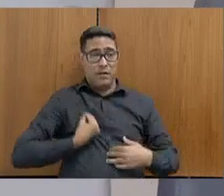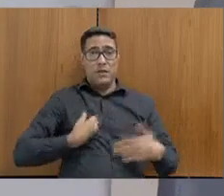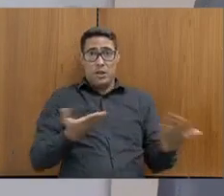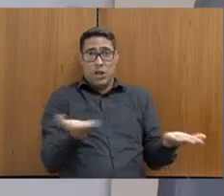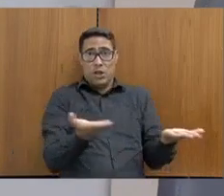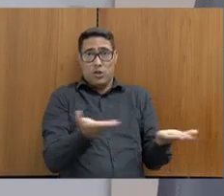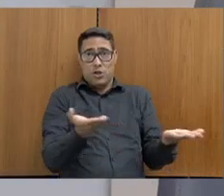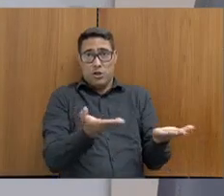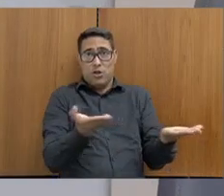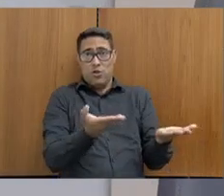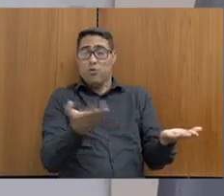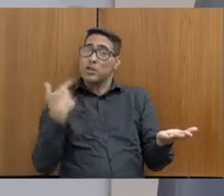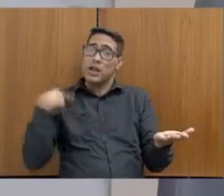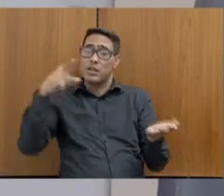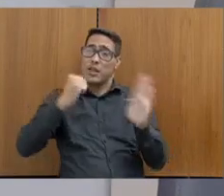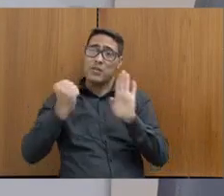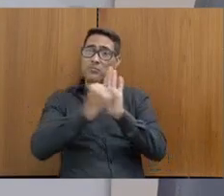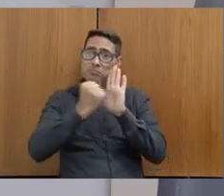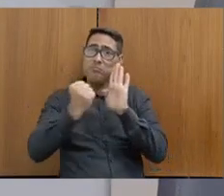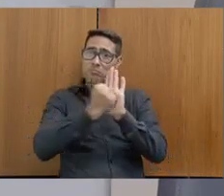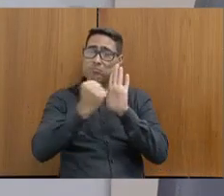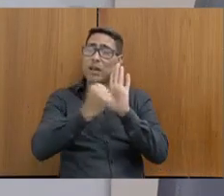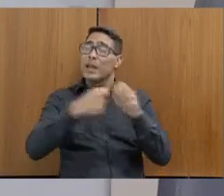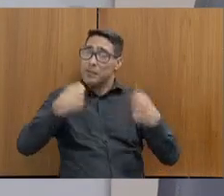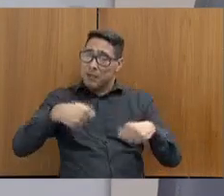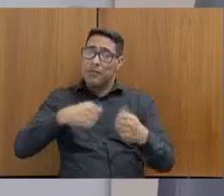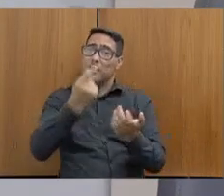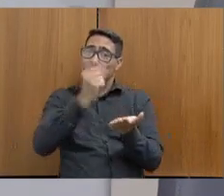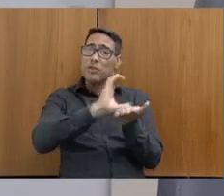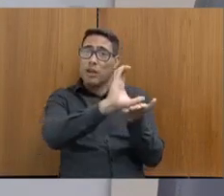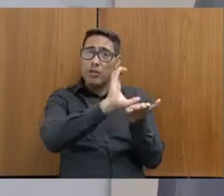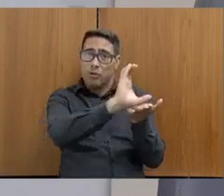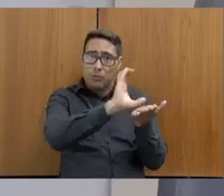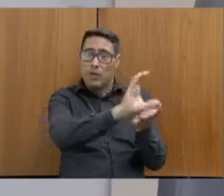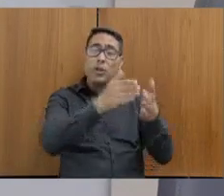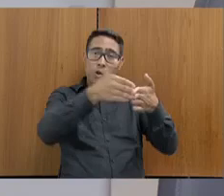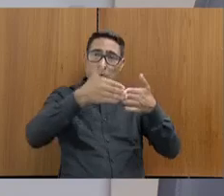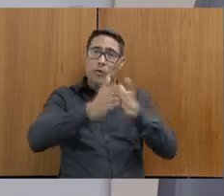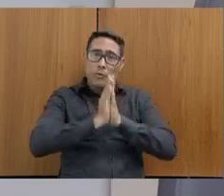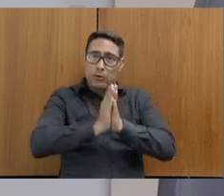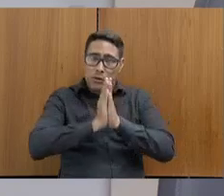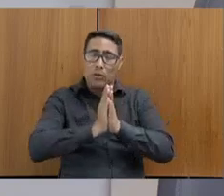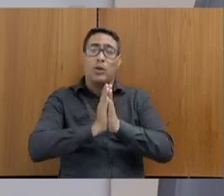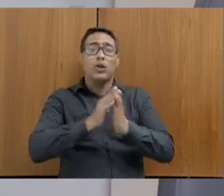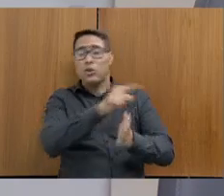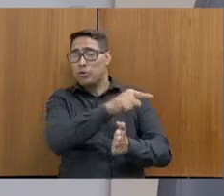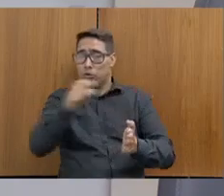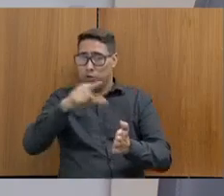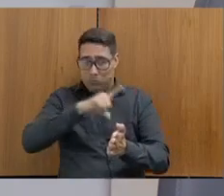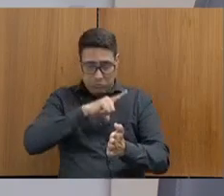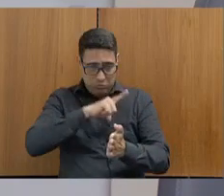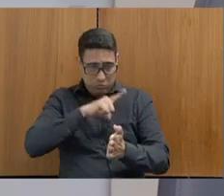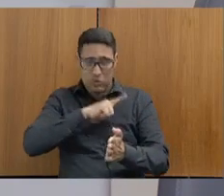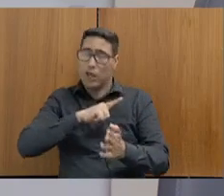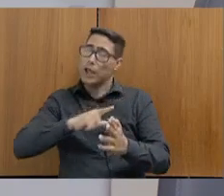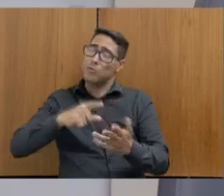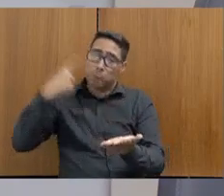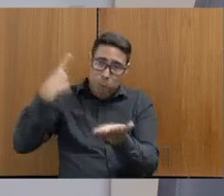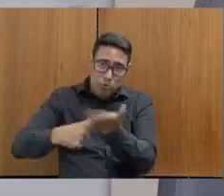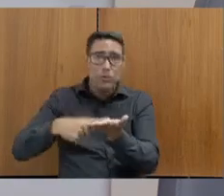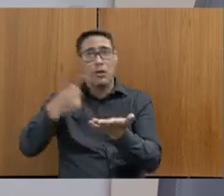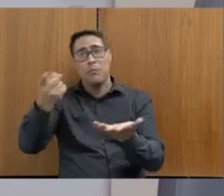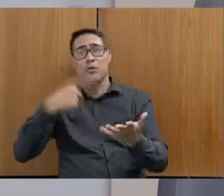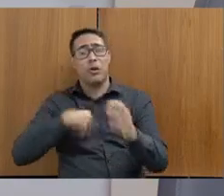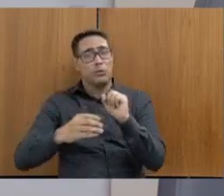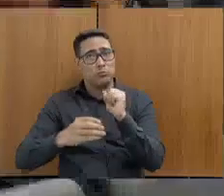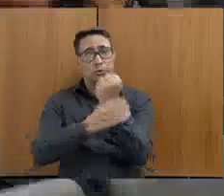as demandas batem na nossa porta e precisam de orçamento. Portanto, um apelo a todos que têm compromisso com a pauta e a agenda da segurança, que, se nós